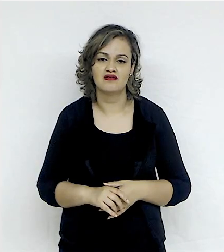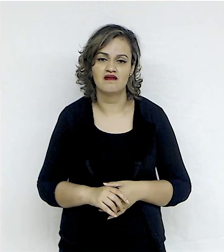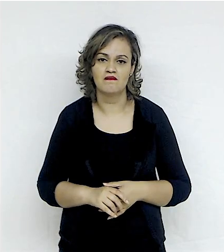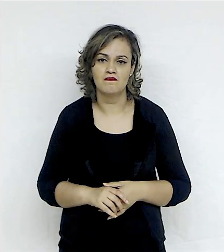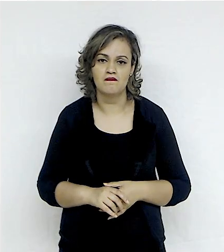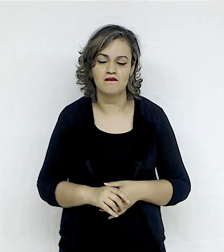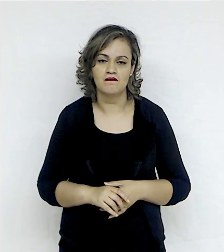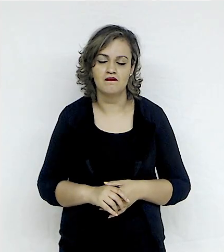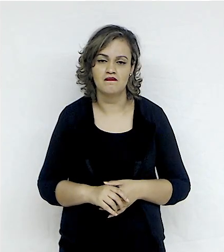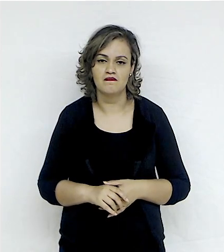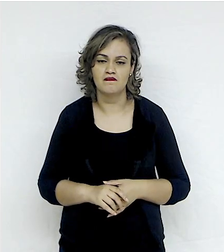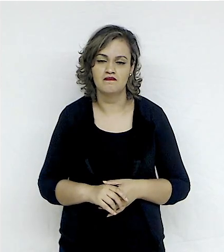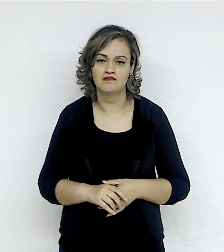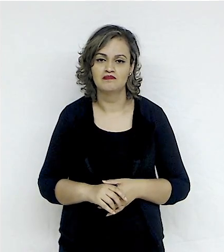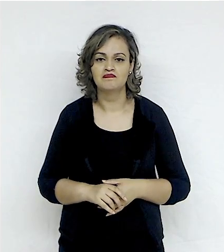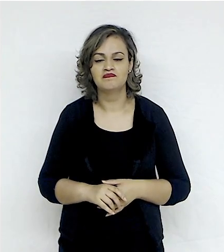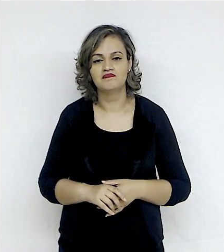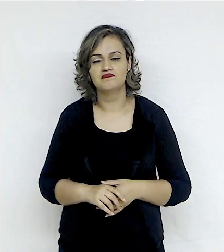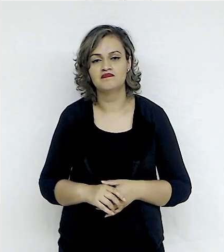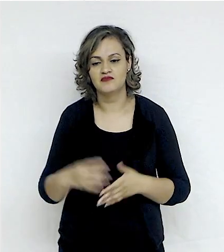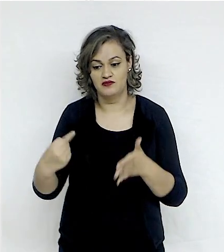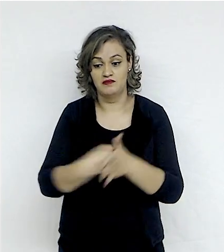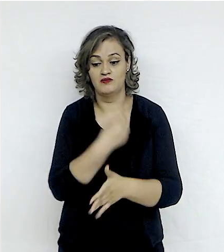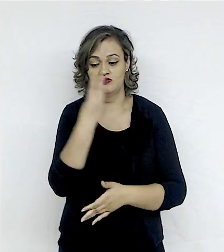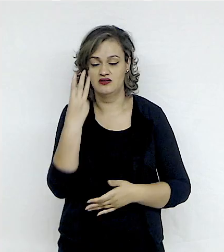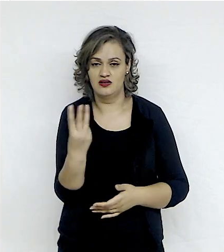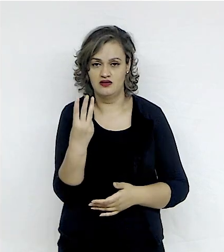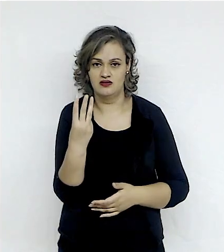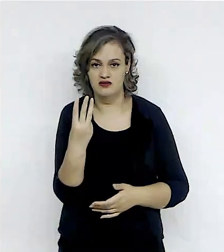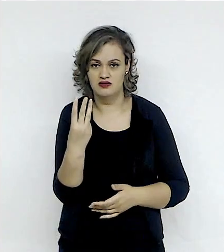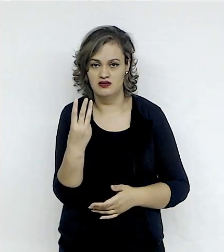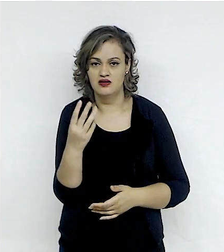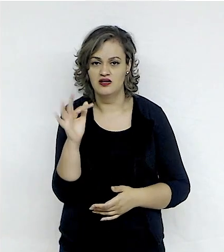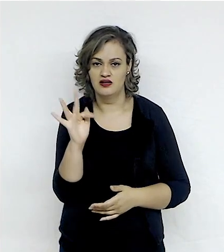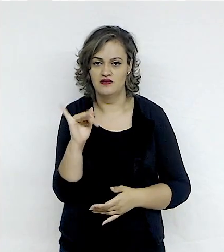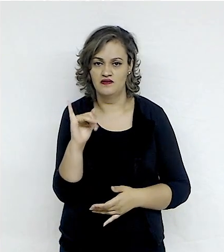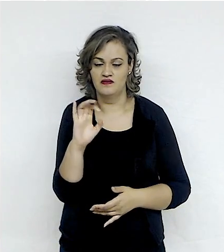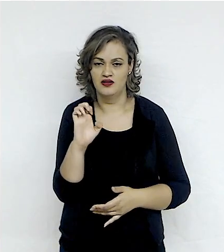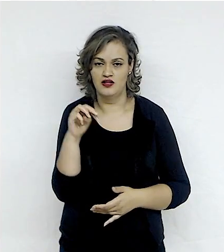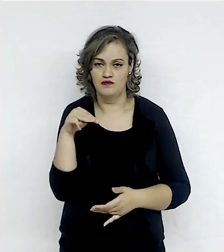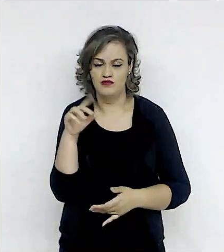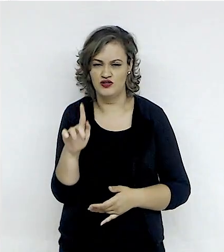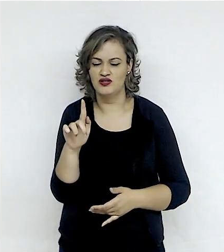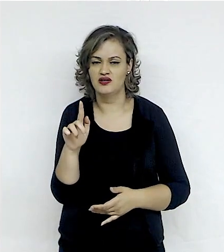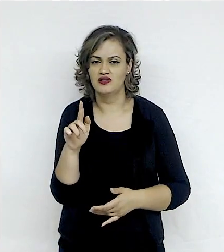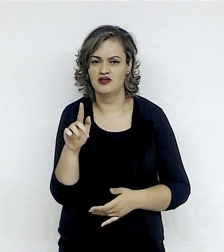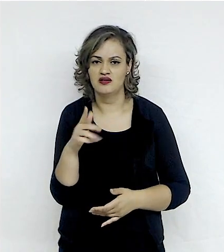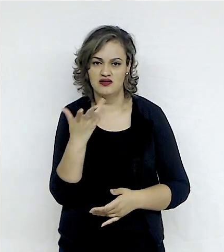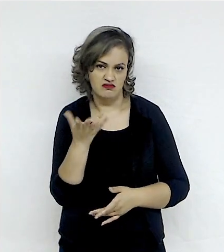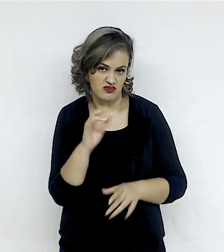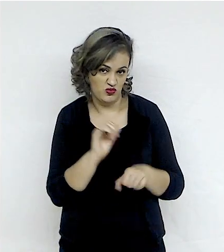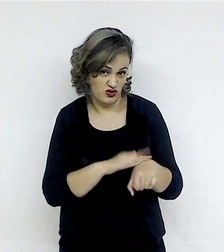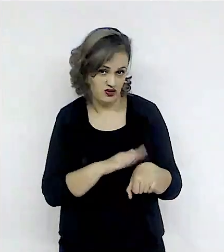Nós tivemos agora, recém, três perguntas que nos chegaram pela FIENG, que eu gostaria, não sei se o embaixador